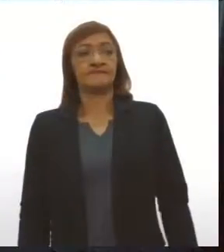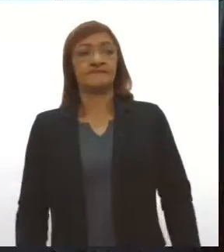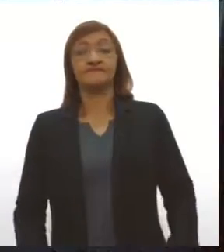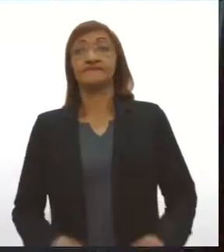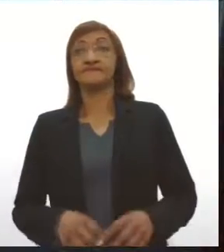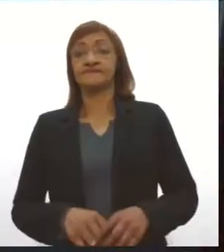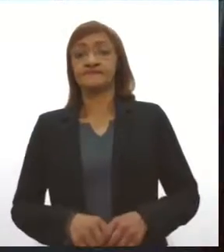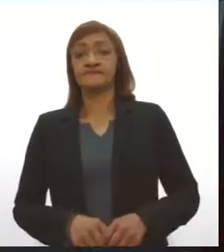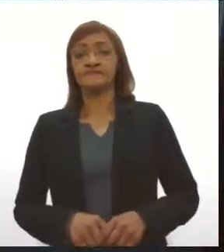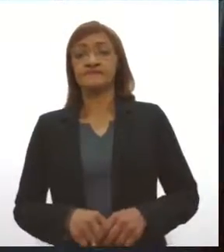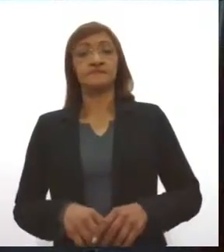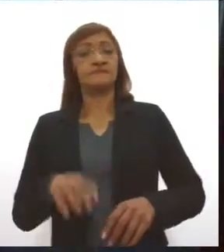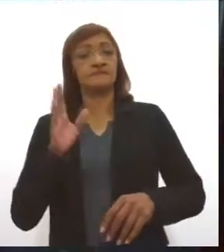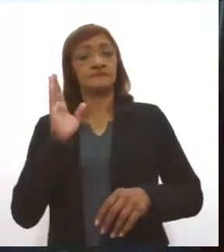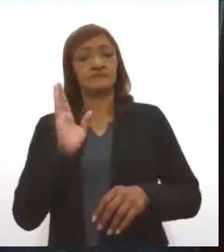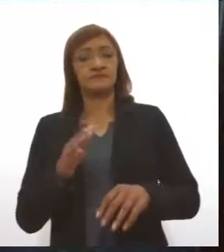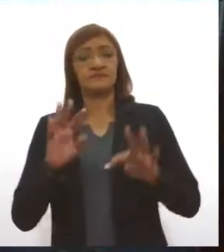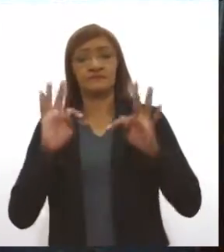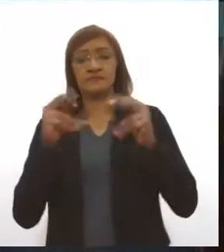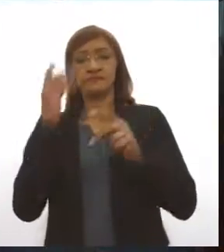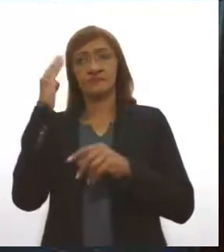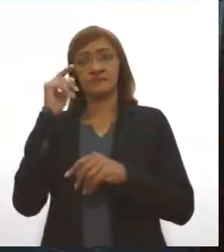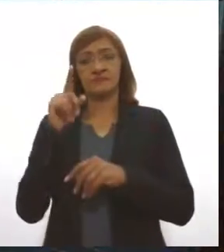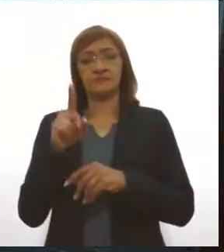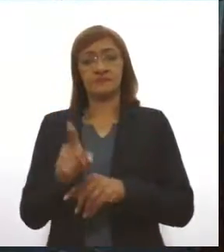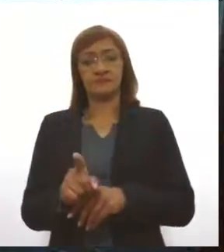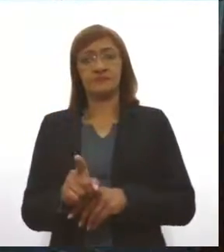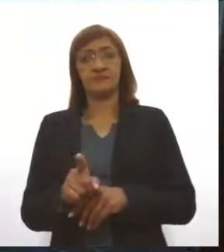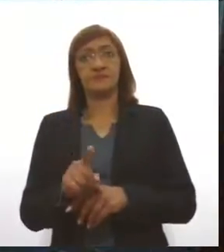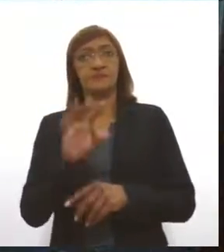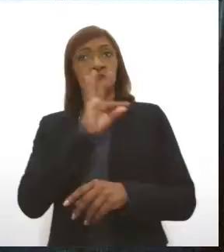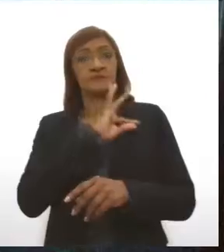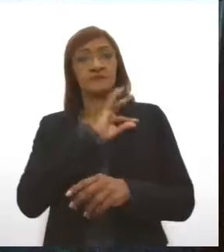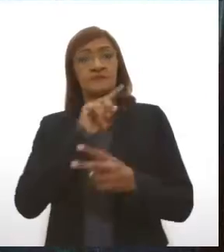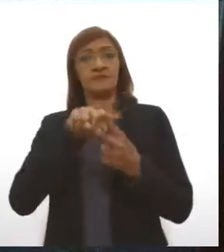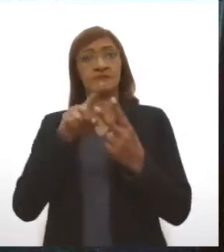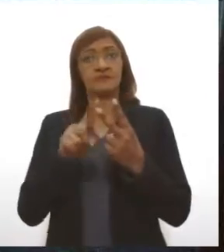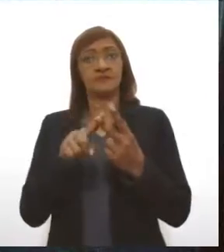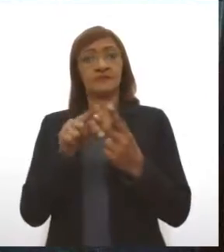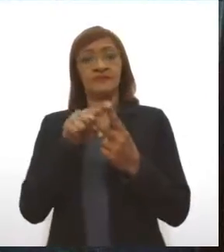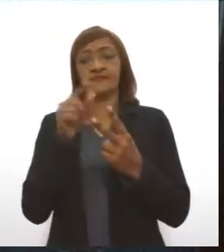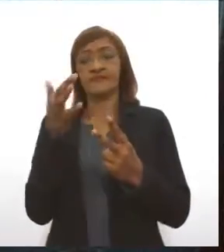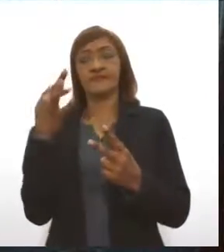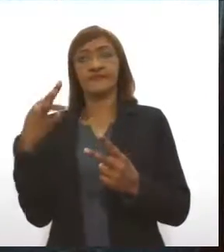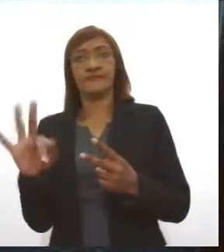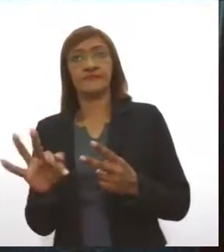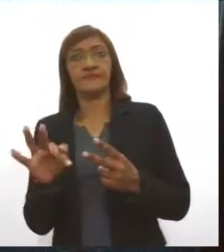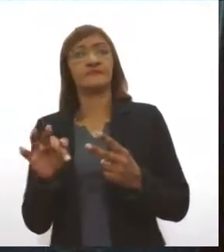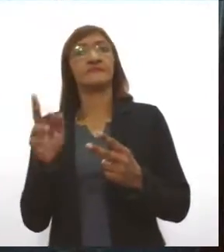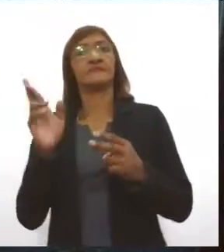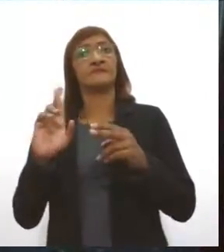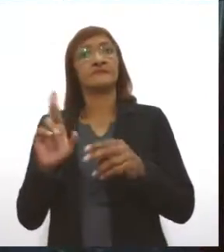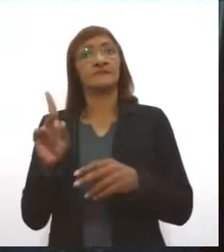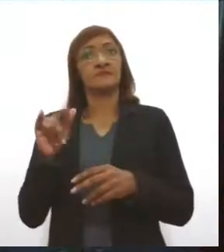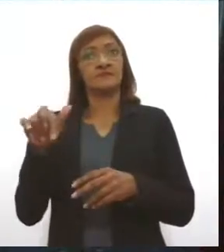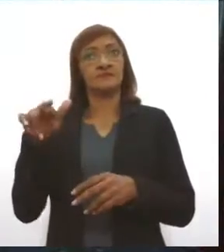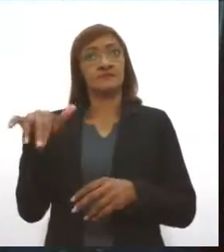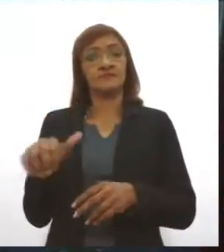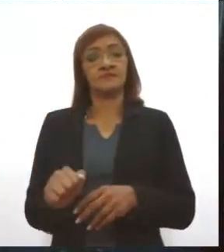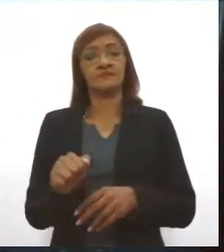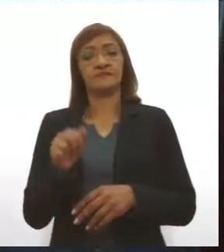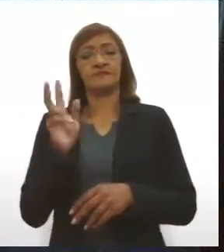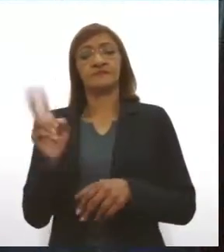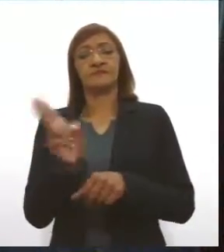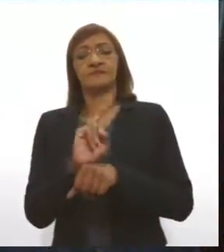Como já é de costume, a BPRV e a PRF, a Polícia Rodoviária Federal intensificaram as fiscalizações nas estradas de